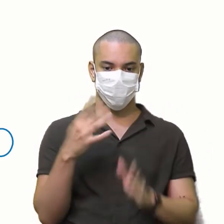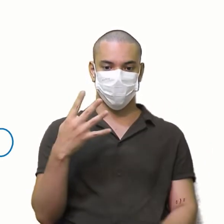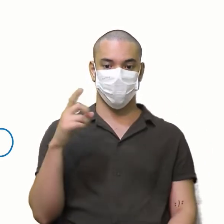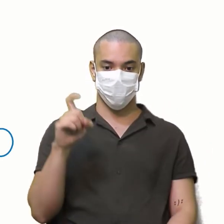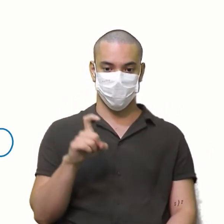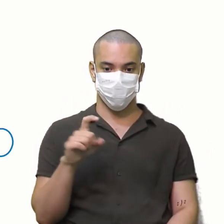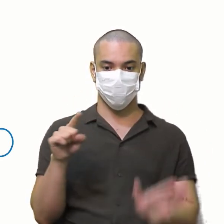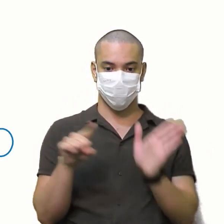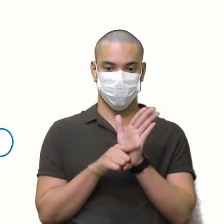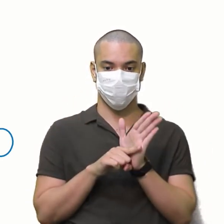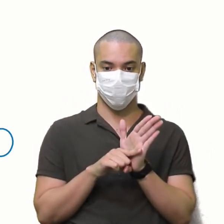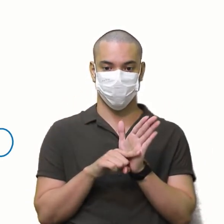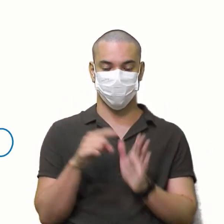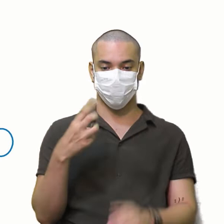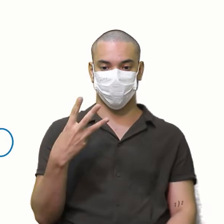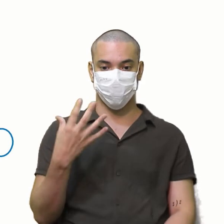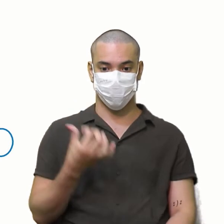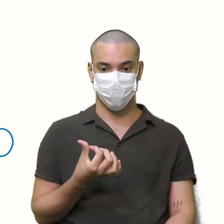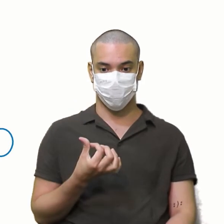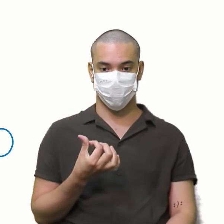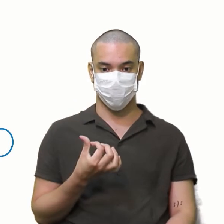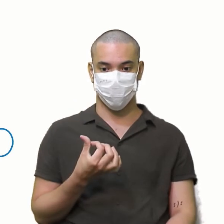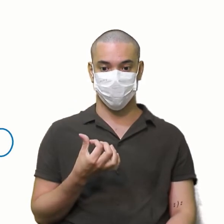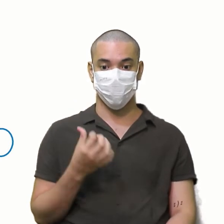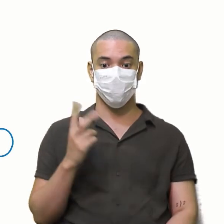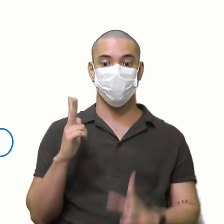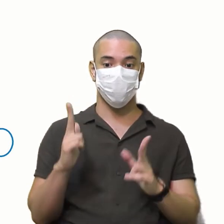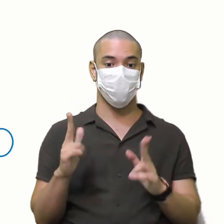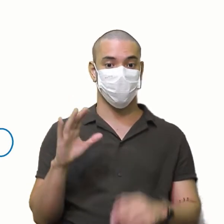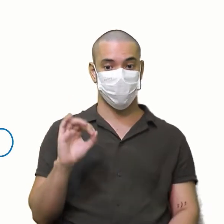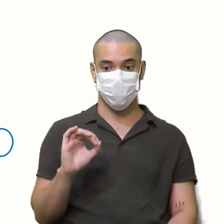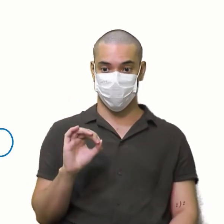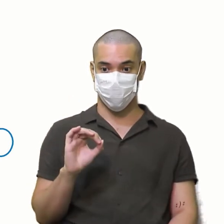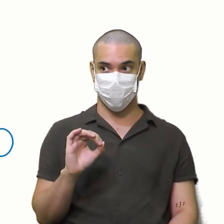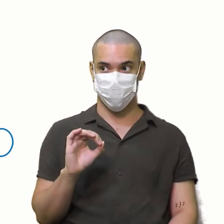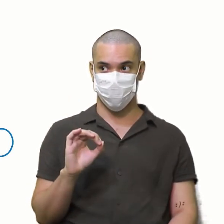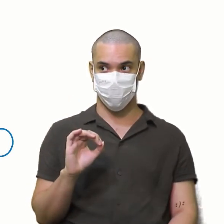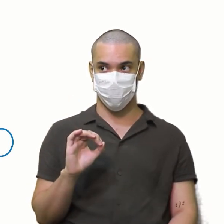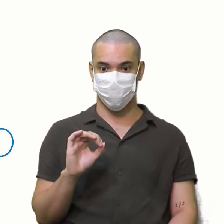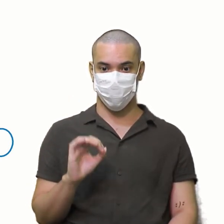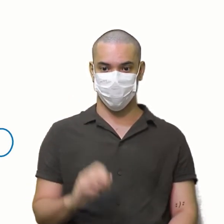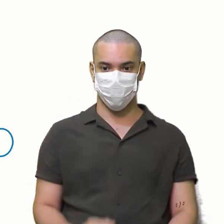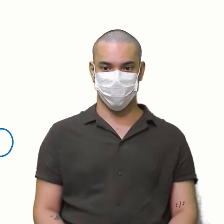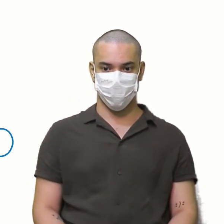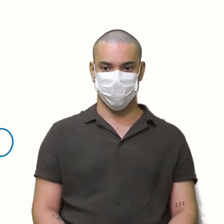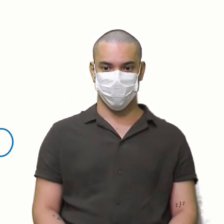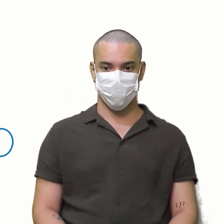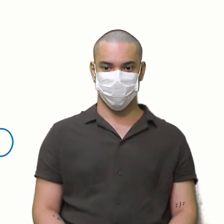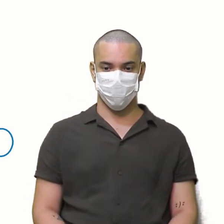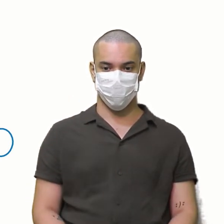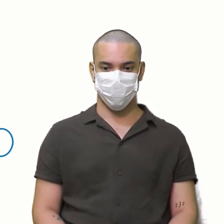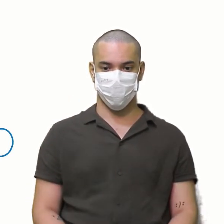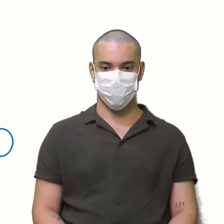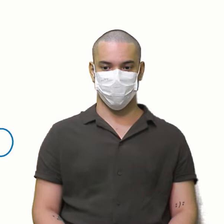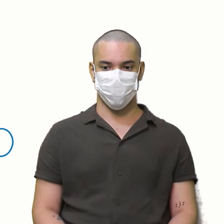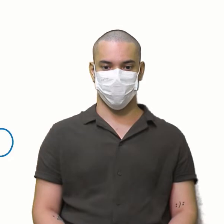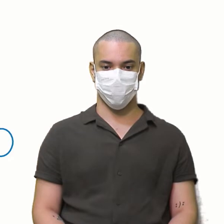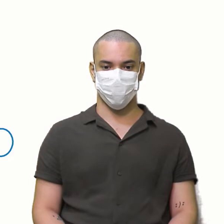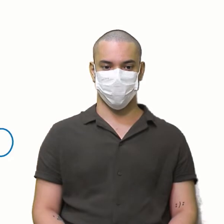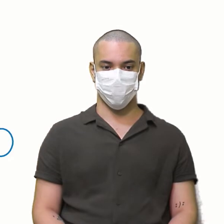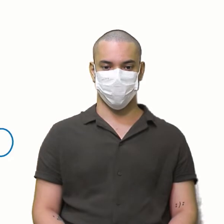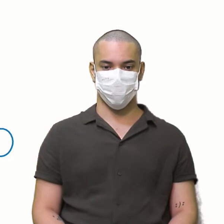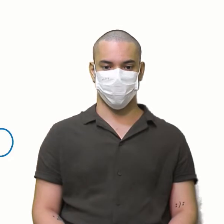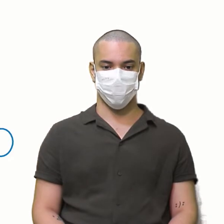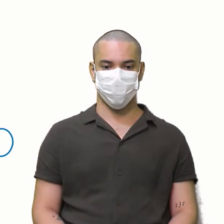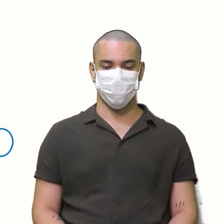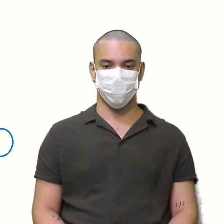4X Menos 36 Igual a 0 0 Vou criar um espacinho lá em cima Pra gente fazer o término